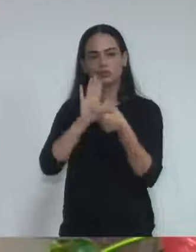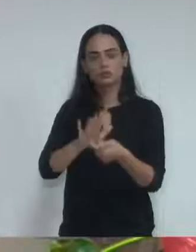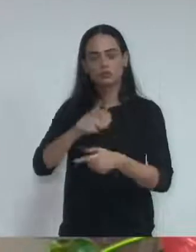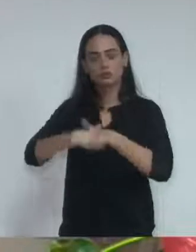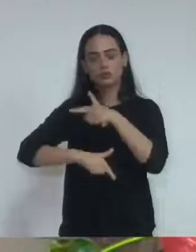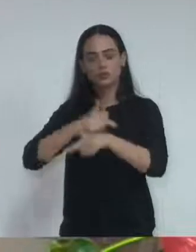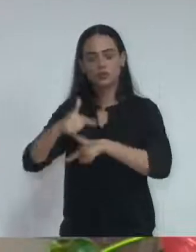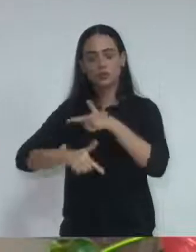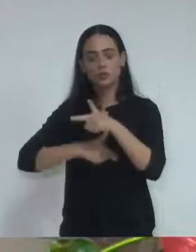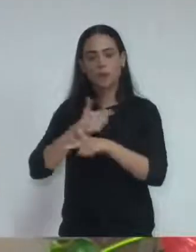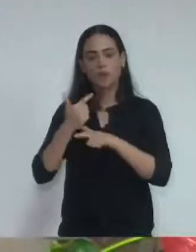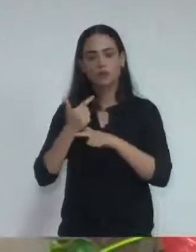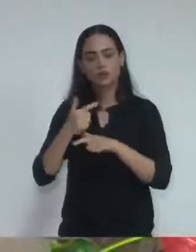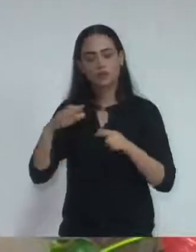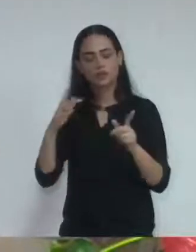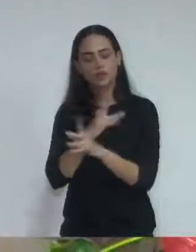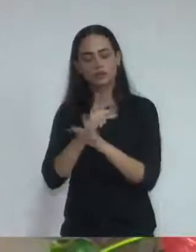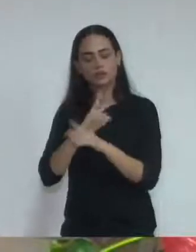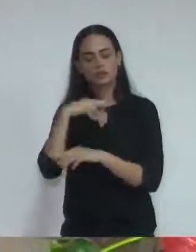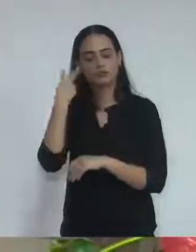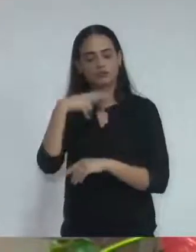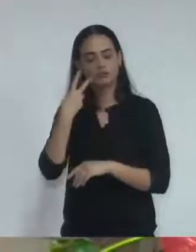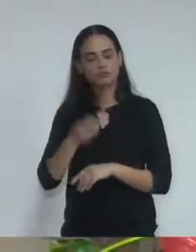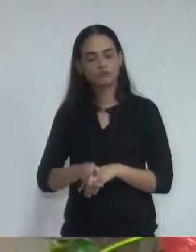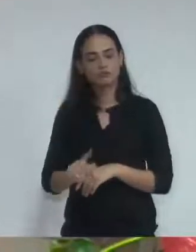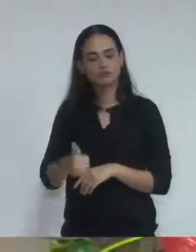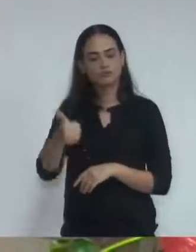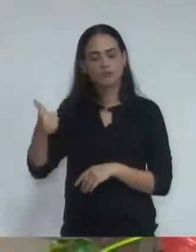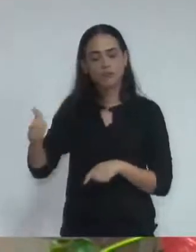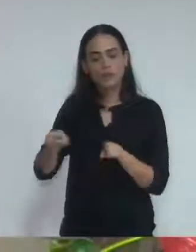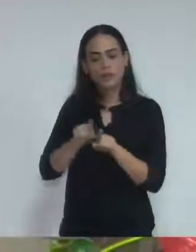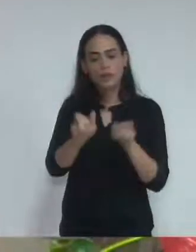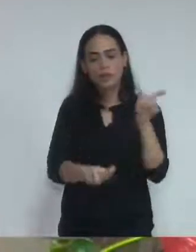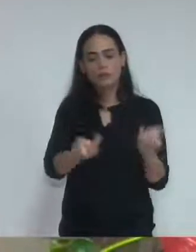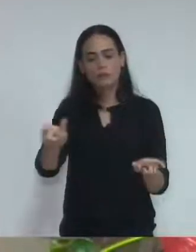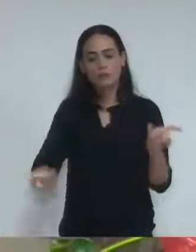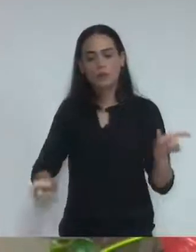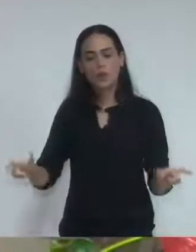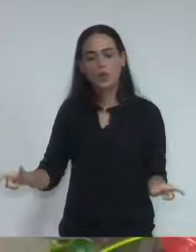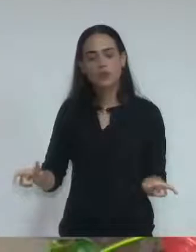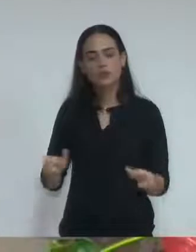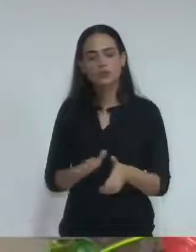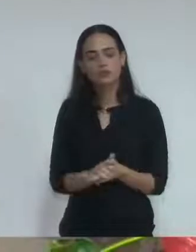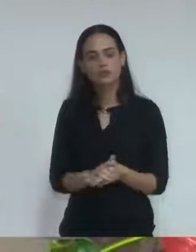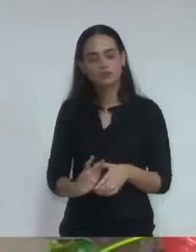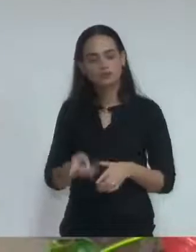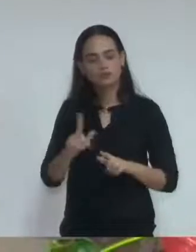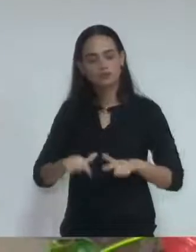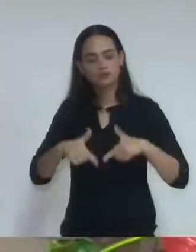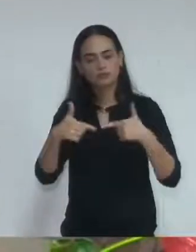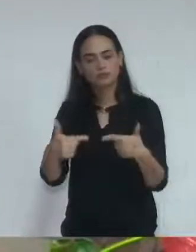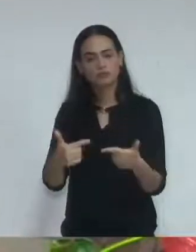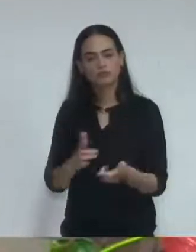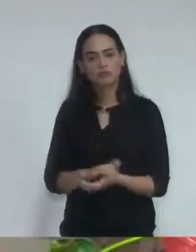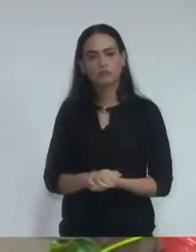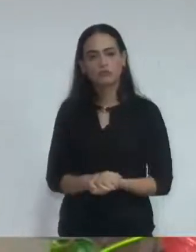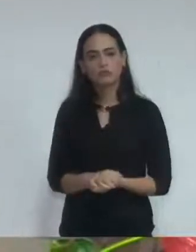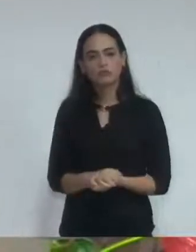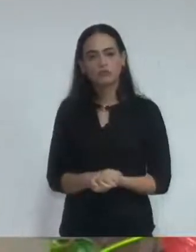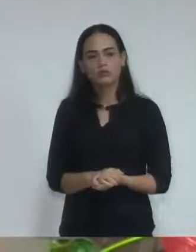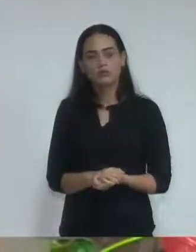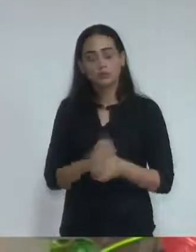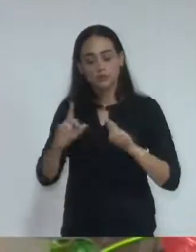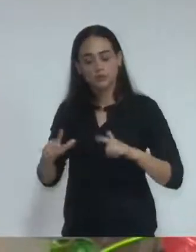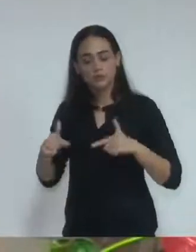executados na nossa cidade, reconhecer aqueles que se destacam na comunidade, pois, indiscutivelmente, tenho para mim que essas